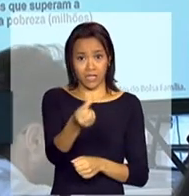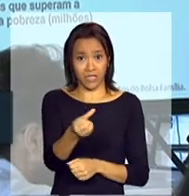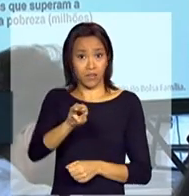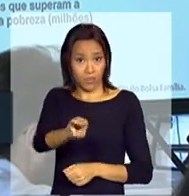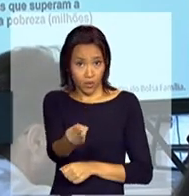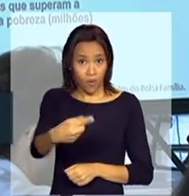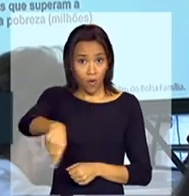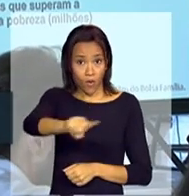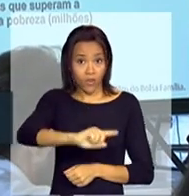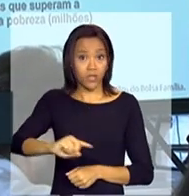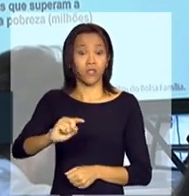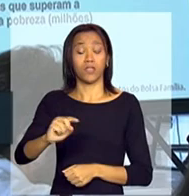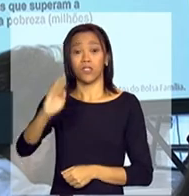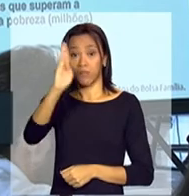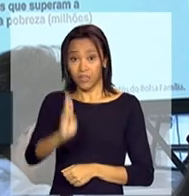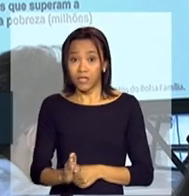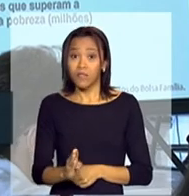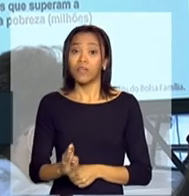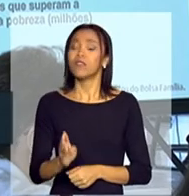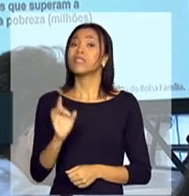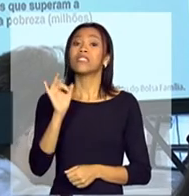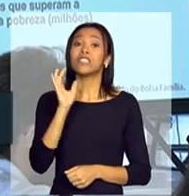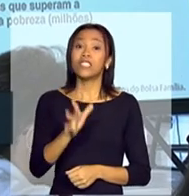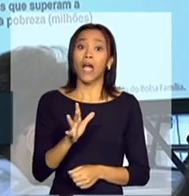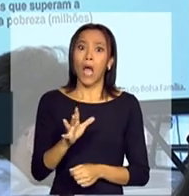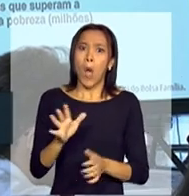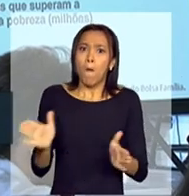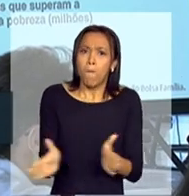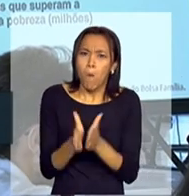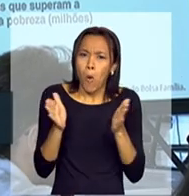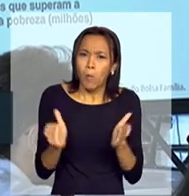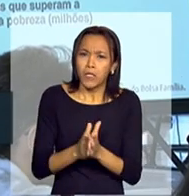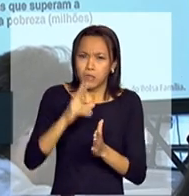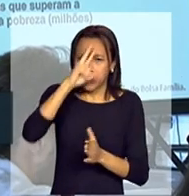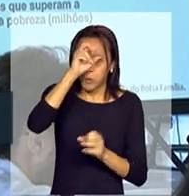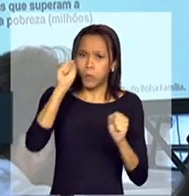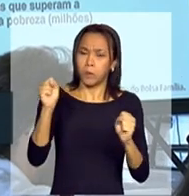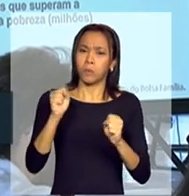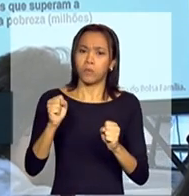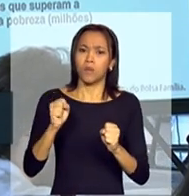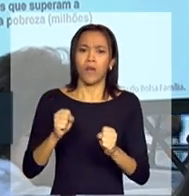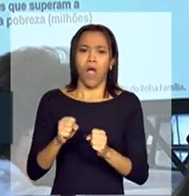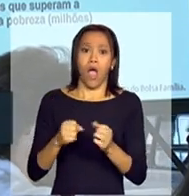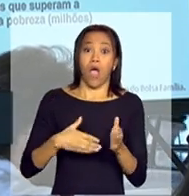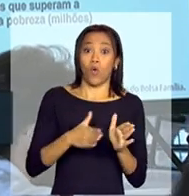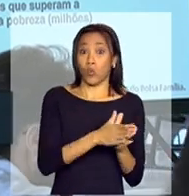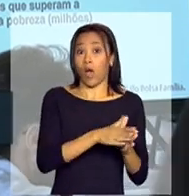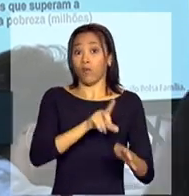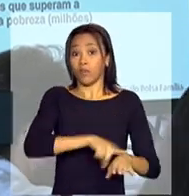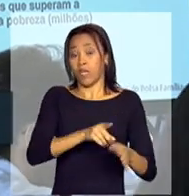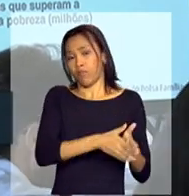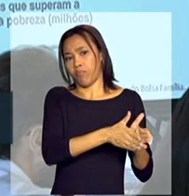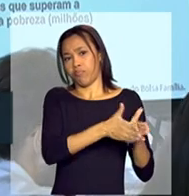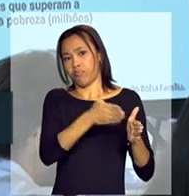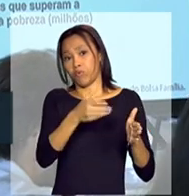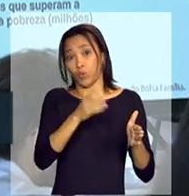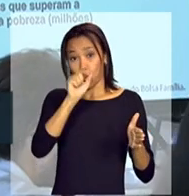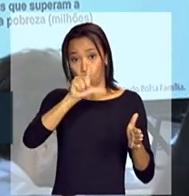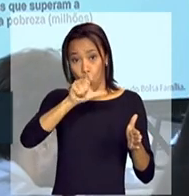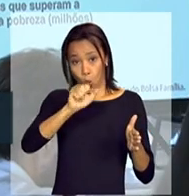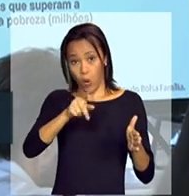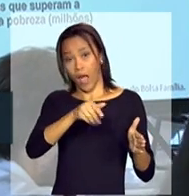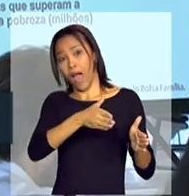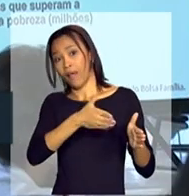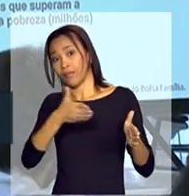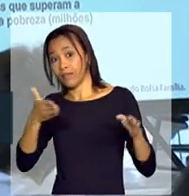brasileiros não são os R$ 36 milhões de brasileiros que saíram da extrema pobreza ao longo do mandato do presidente Lula e da presidenta Dilma.